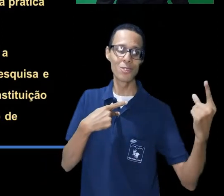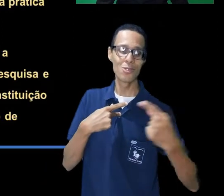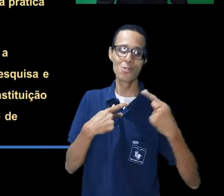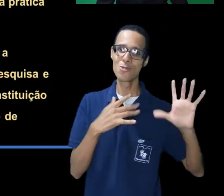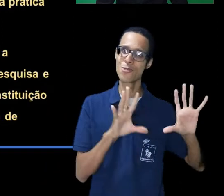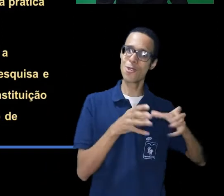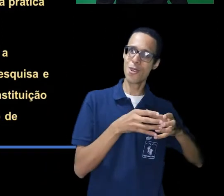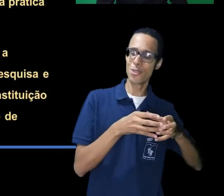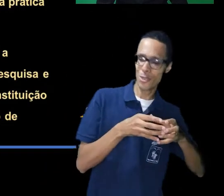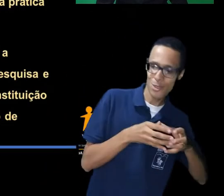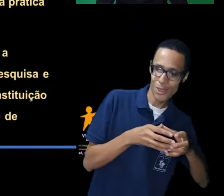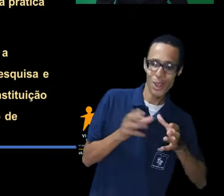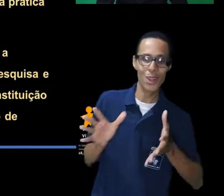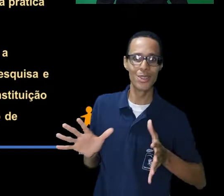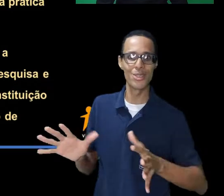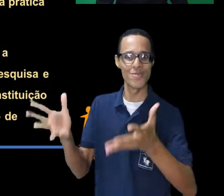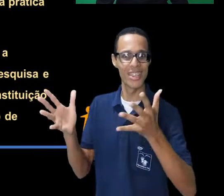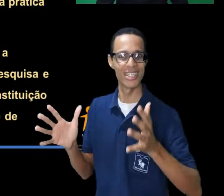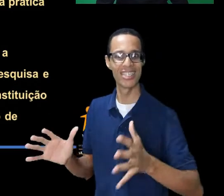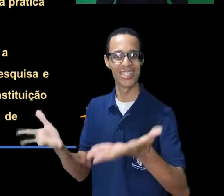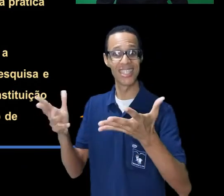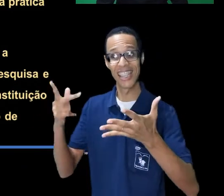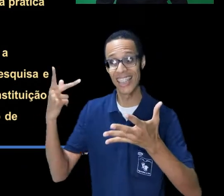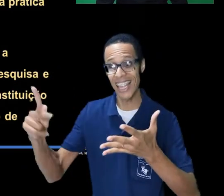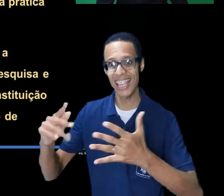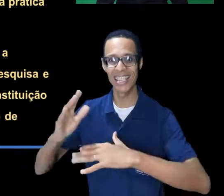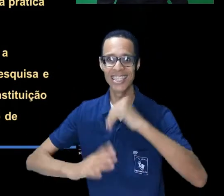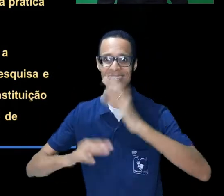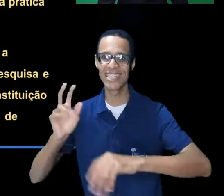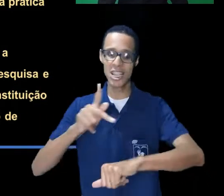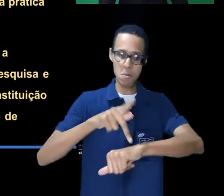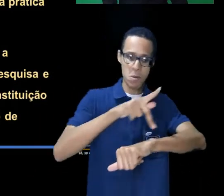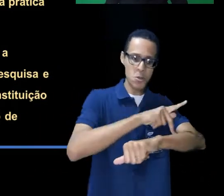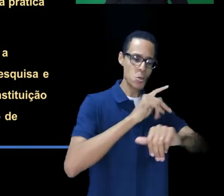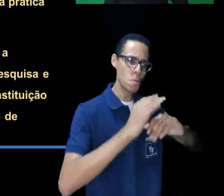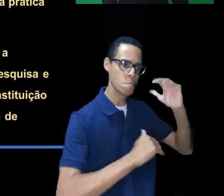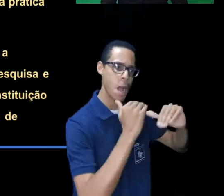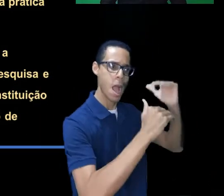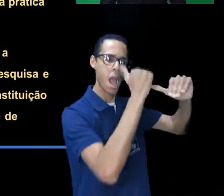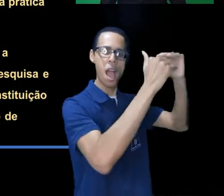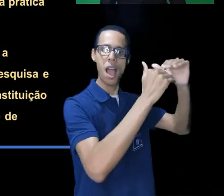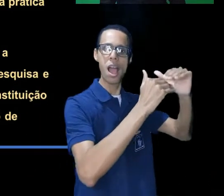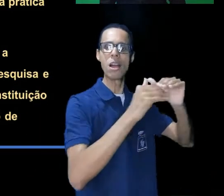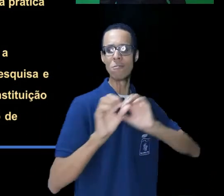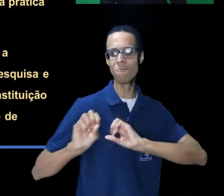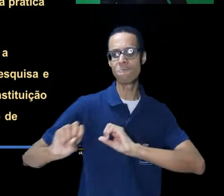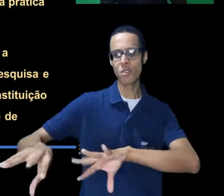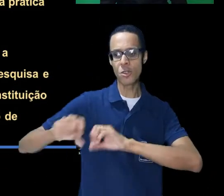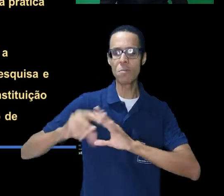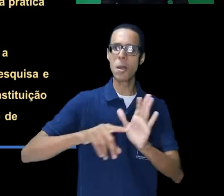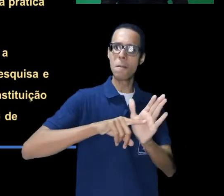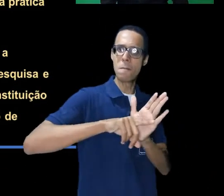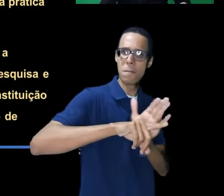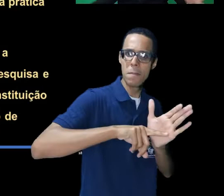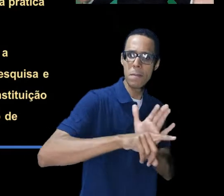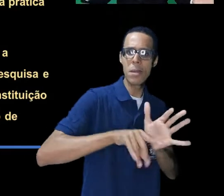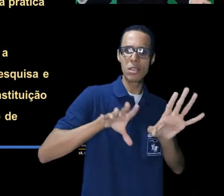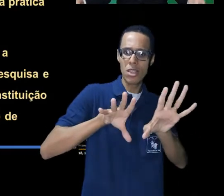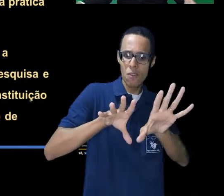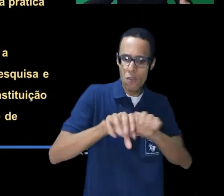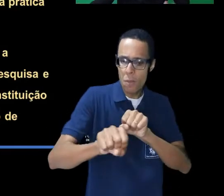e a produtividade pedagógica, que fomente o ensino, a pesquisa e a formação de cada sujeito,